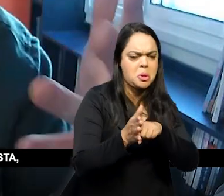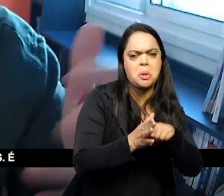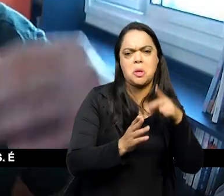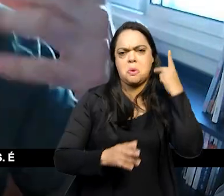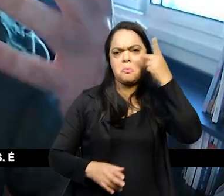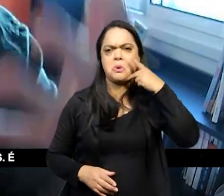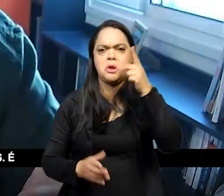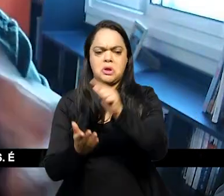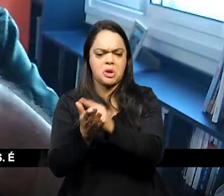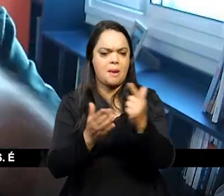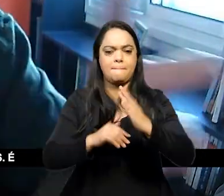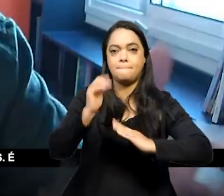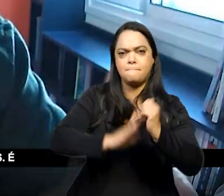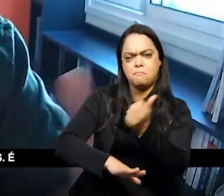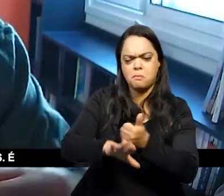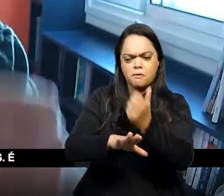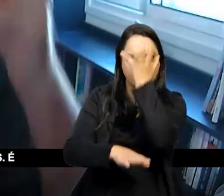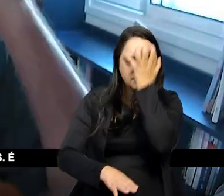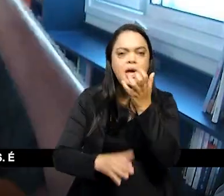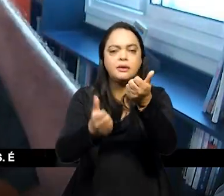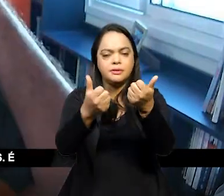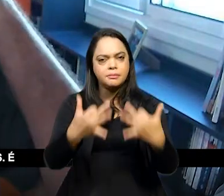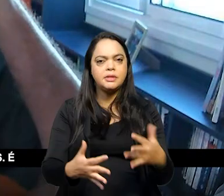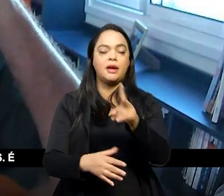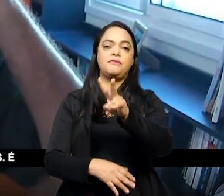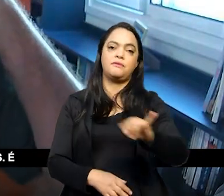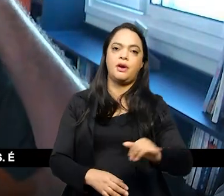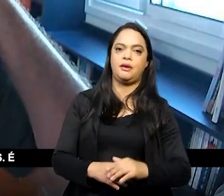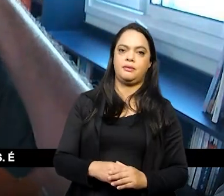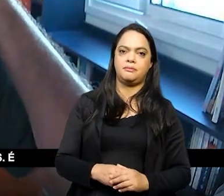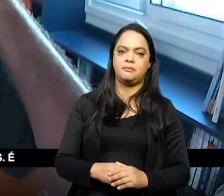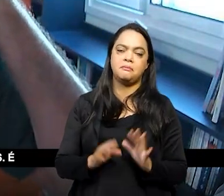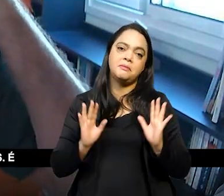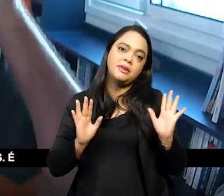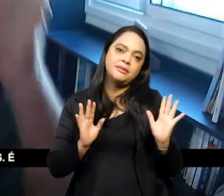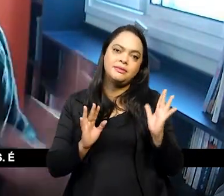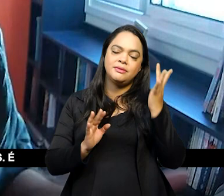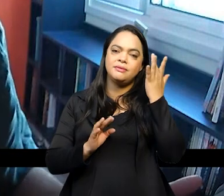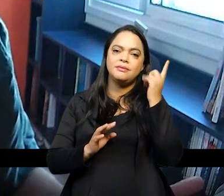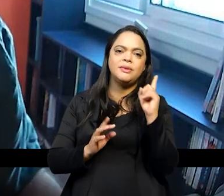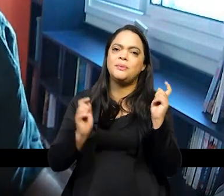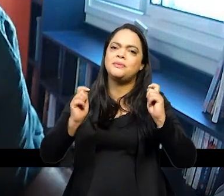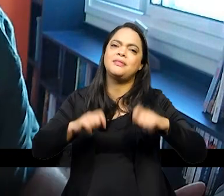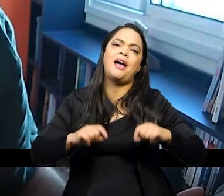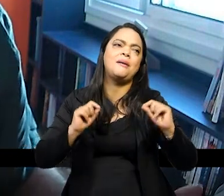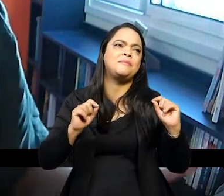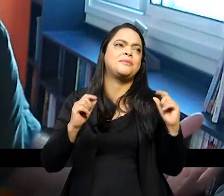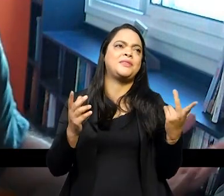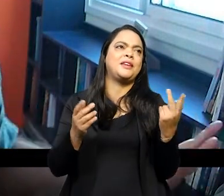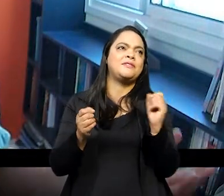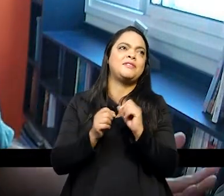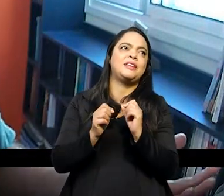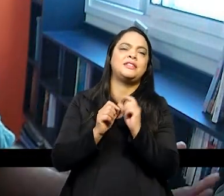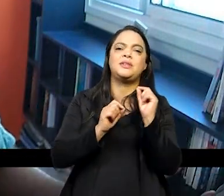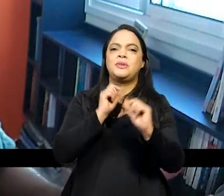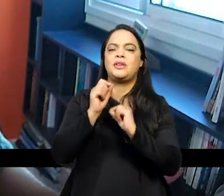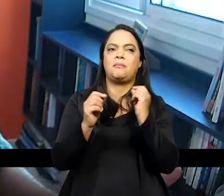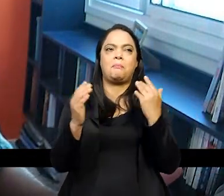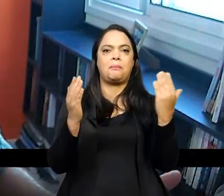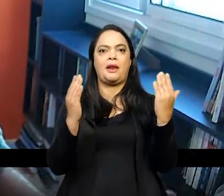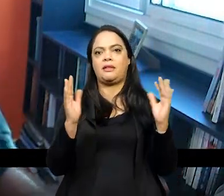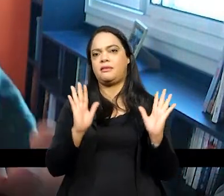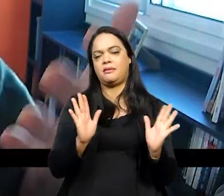o jornalista o profissional competente tem que explicar mas não dá pra fazer um negócio desses é a mesma coisa se a gente viajasse no tempo